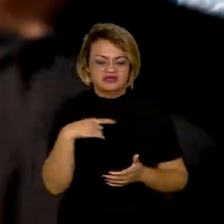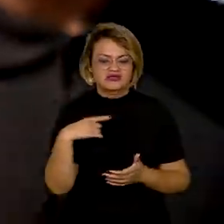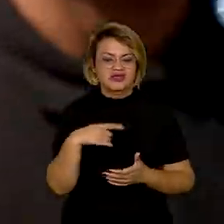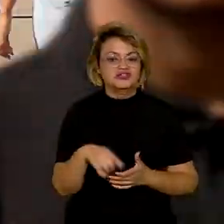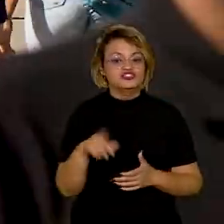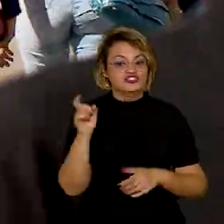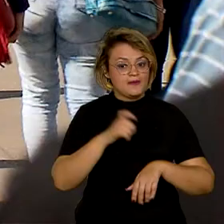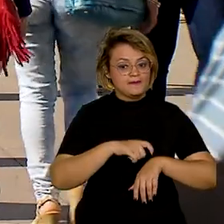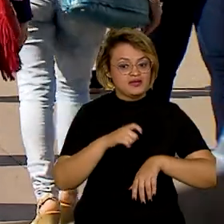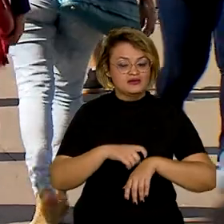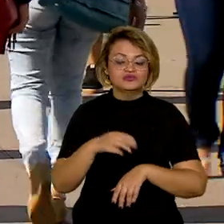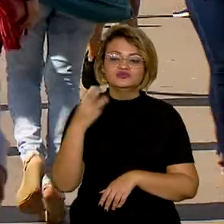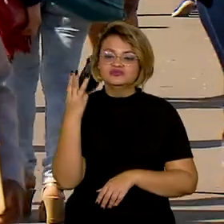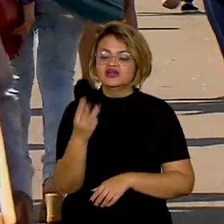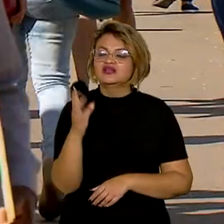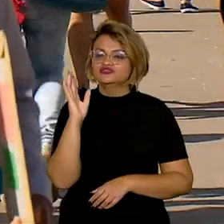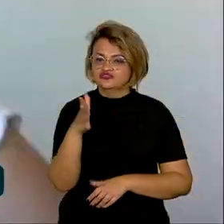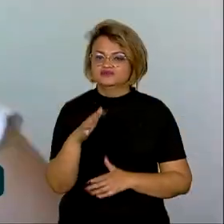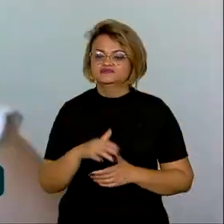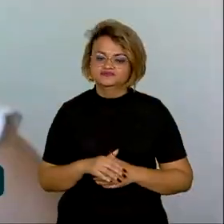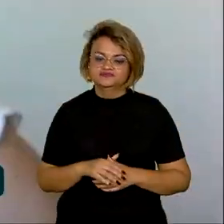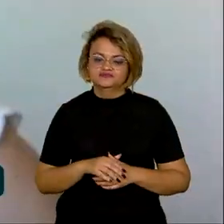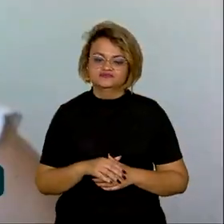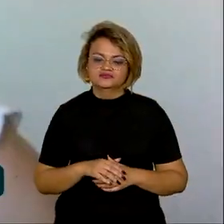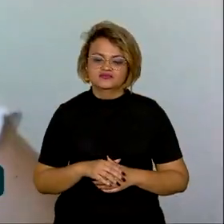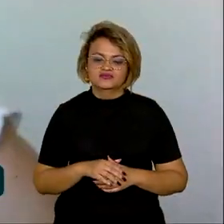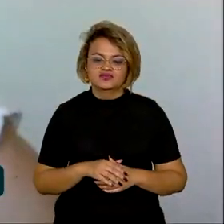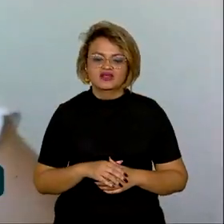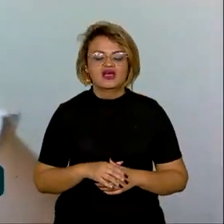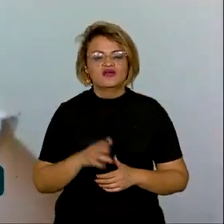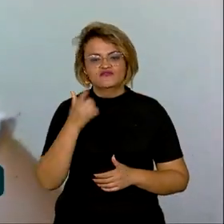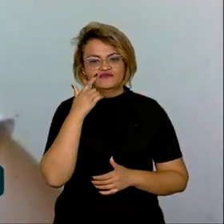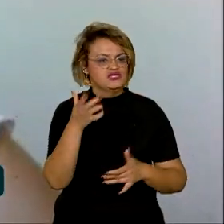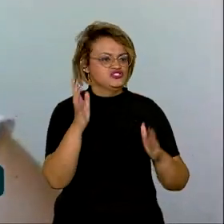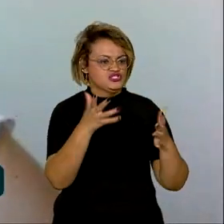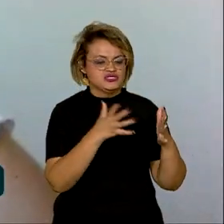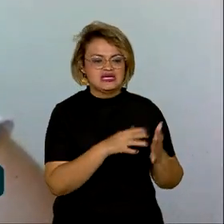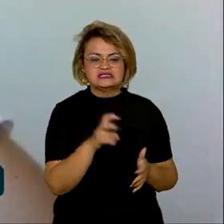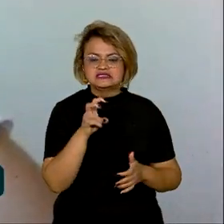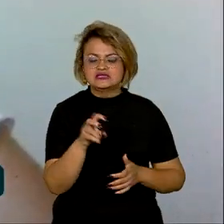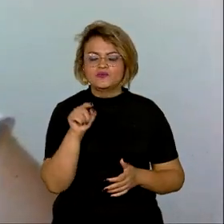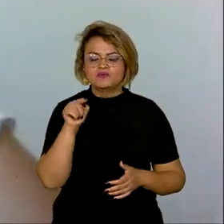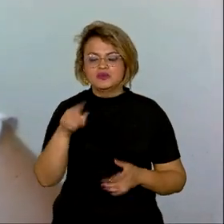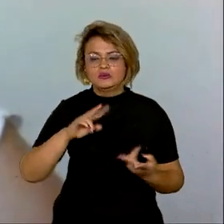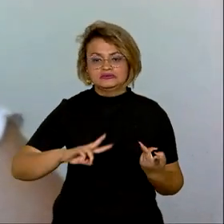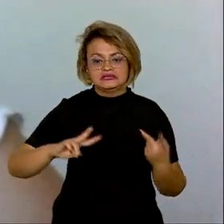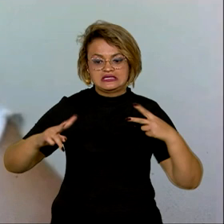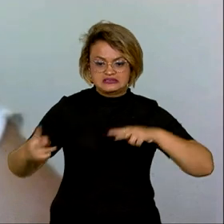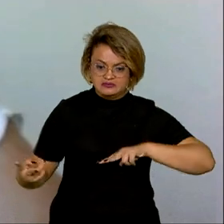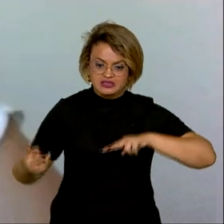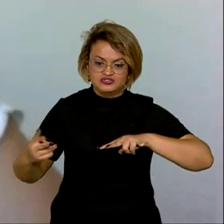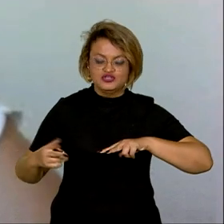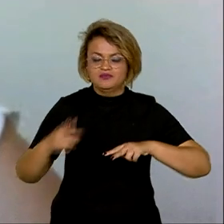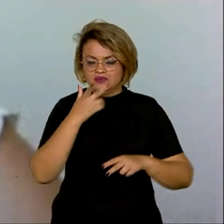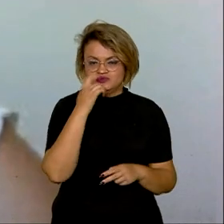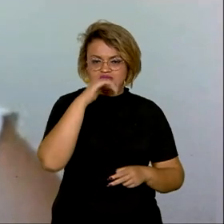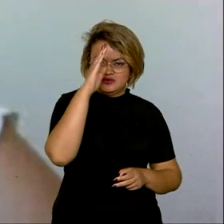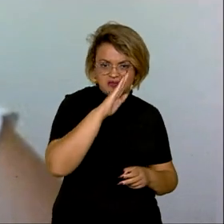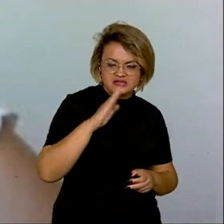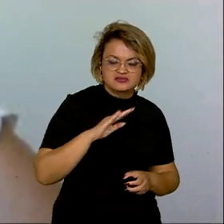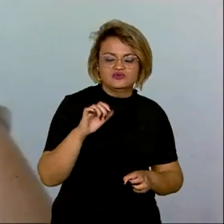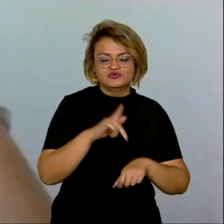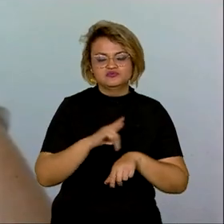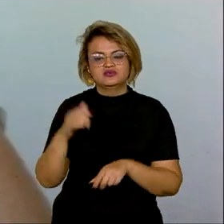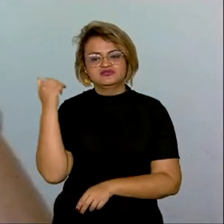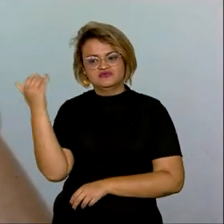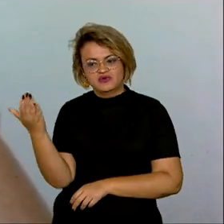terceiro maior registro no mundo. Já viabilizamos mais de 5 mil transplantes, tanto para pacientes no Brasil quanto no